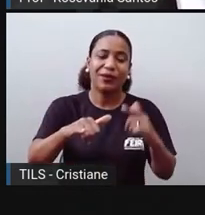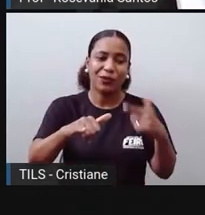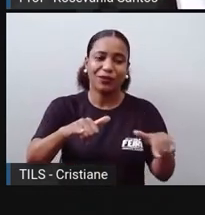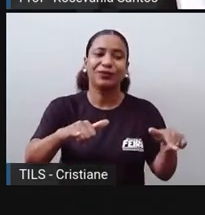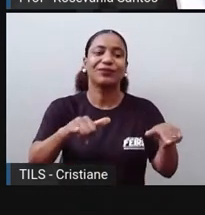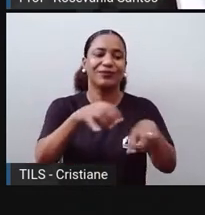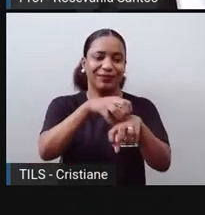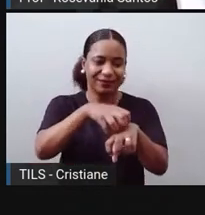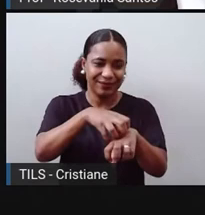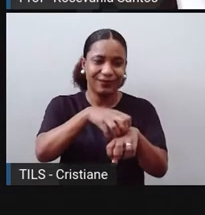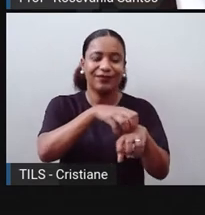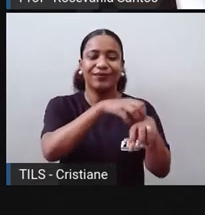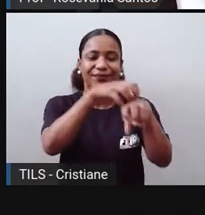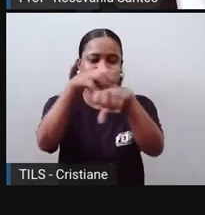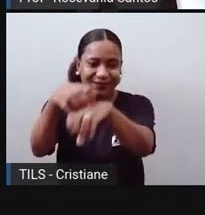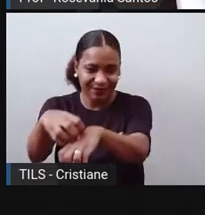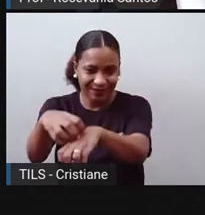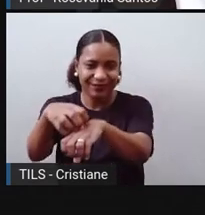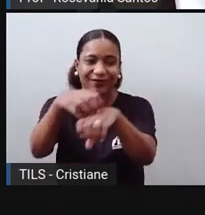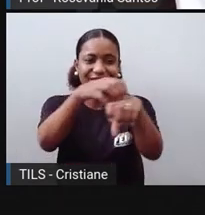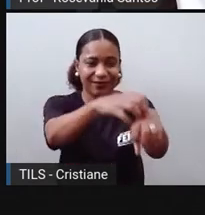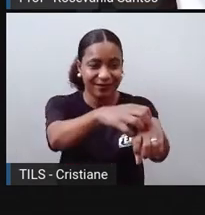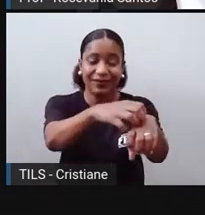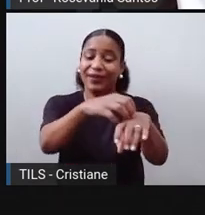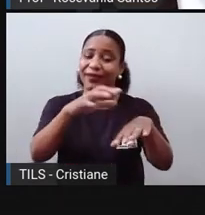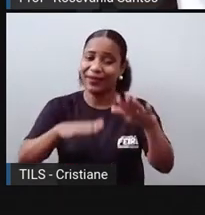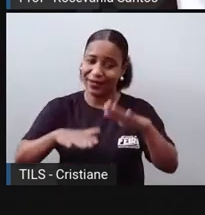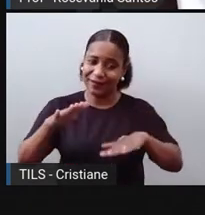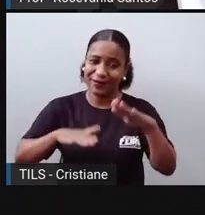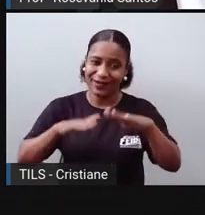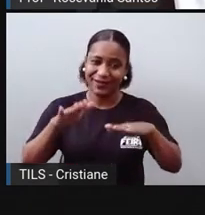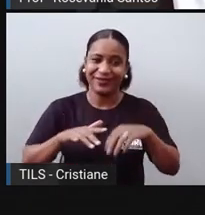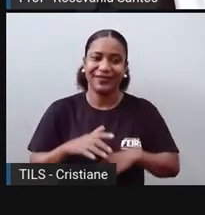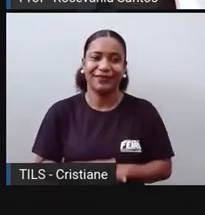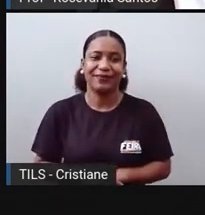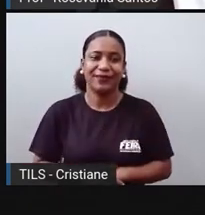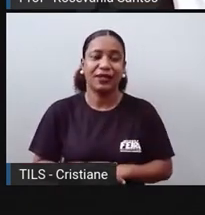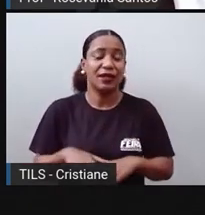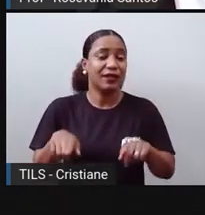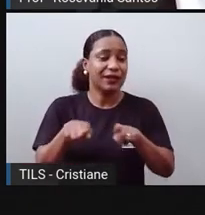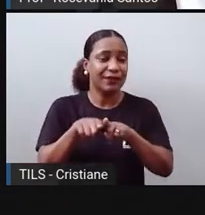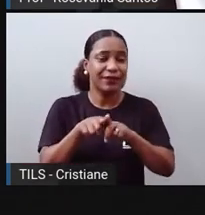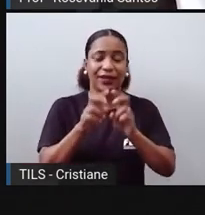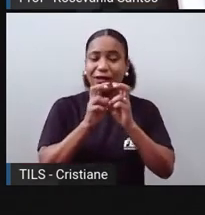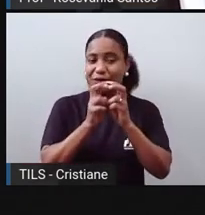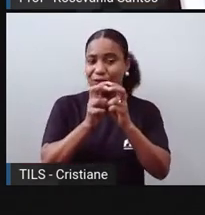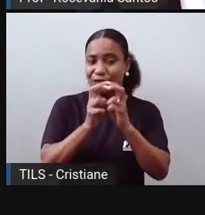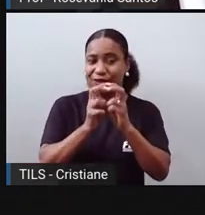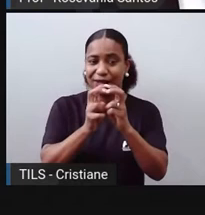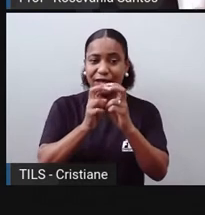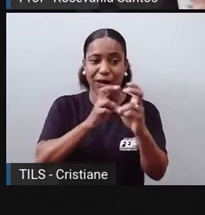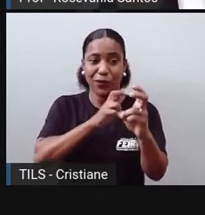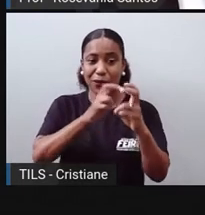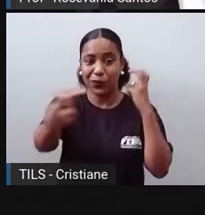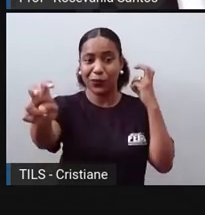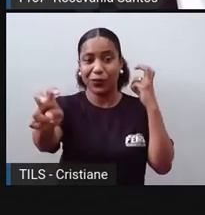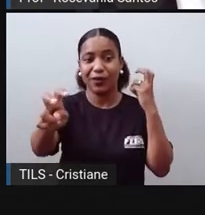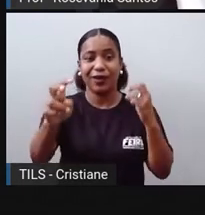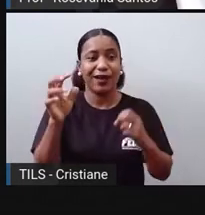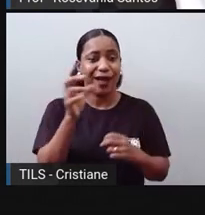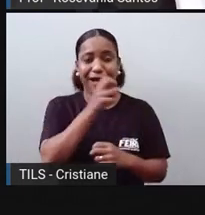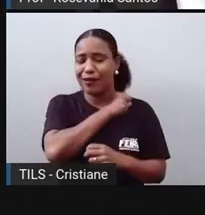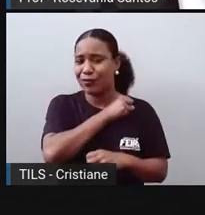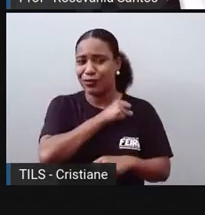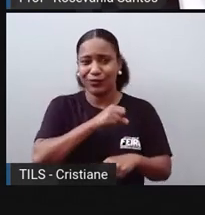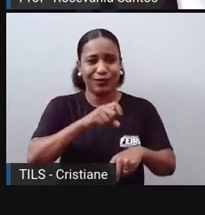Existem trem, balas, assim, que atravessam, né, às vezes, um país inteirinho em poucas horas. Então, o desenvolvimento